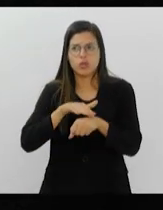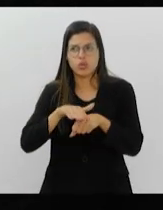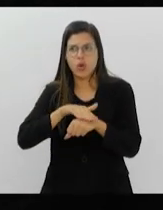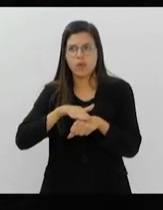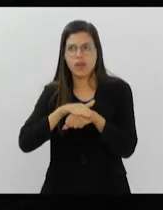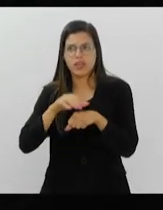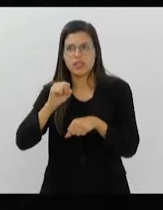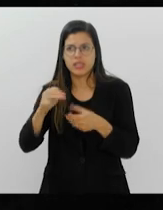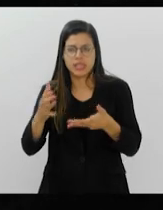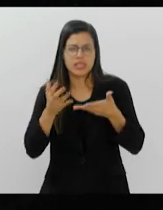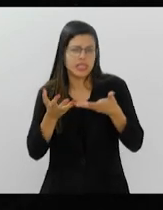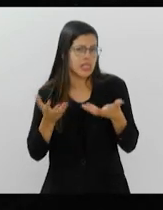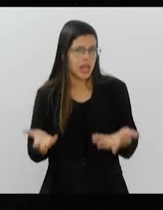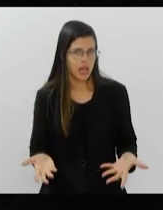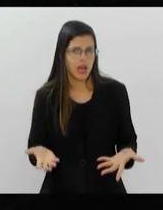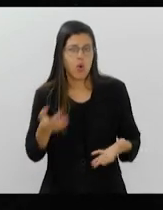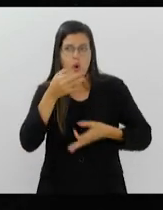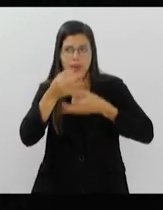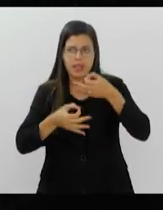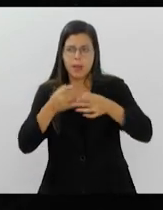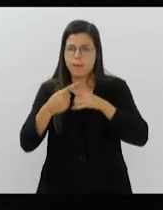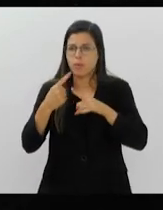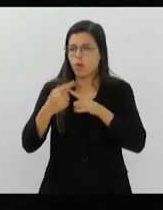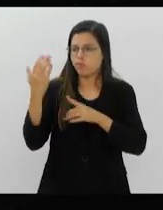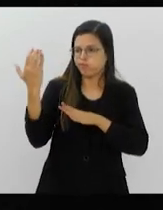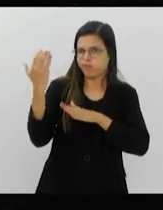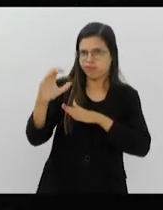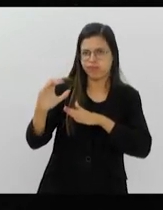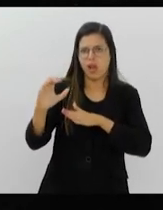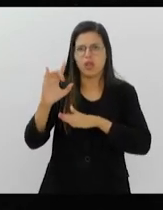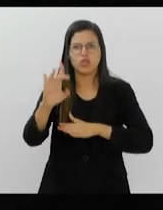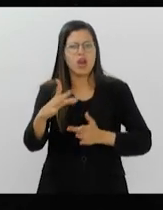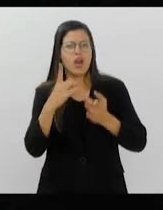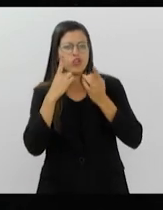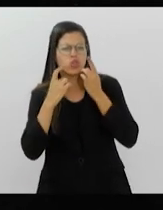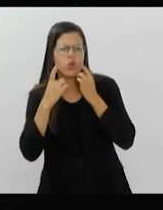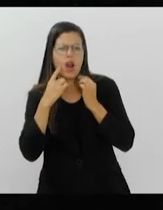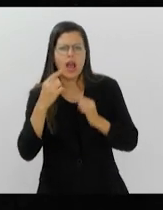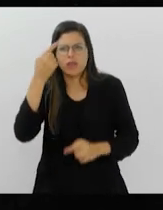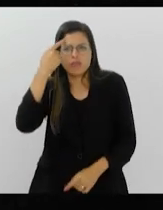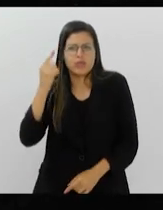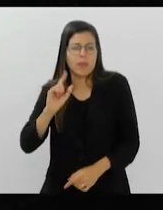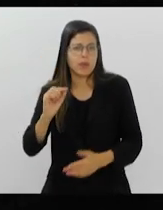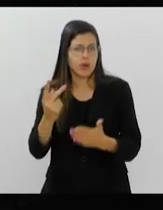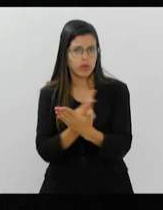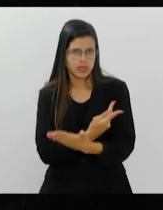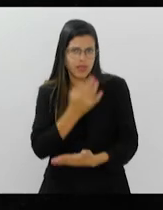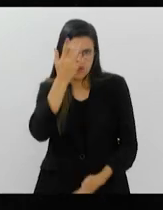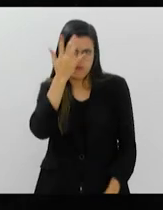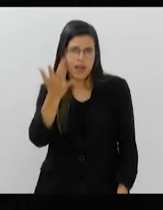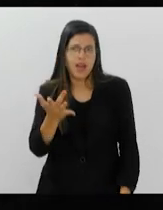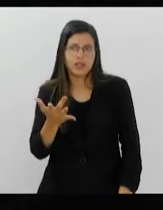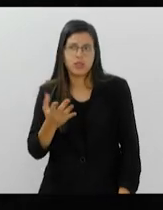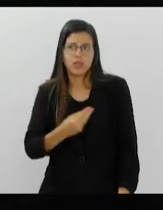se você quiser se envolver, porque vim aqui só para chorar, sem saber o que está acontecendo, é fácil, né? Vive disso também, de blogueiragem,